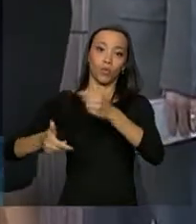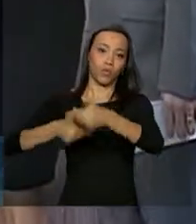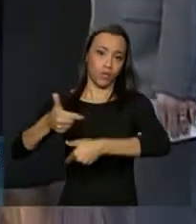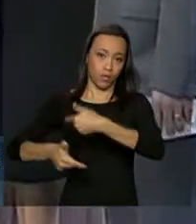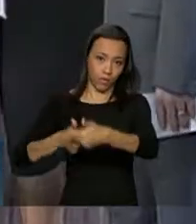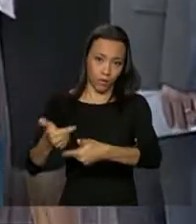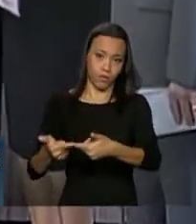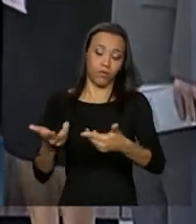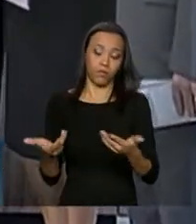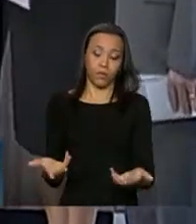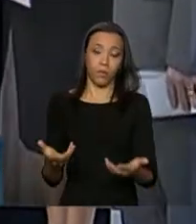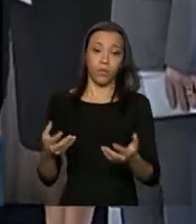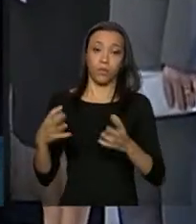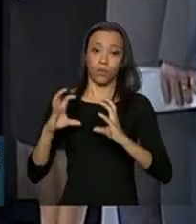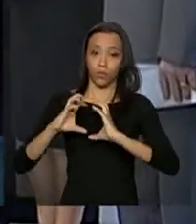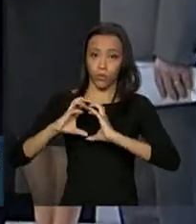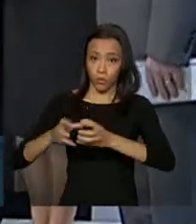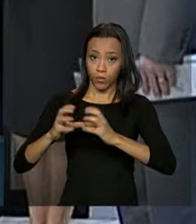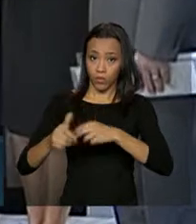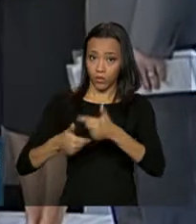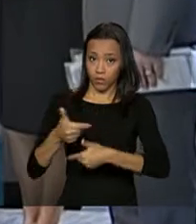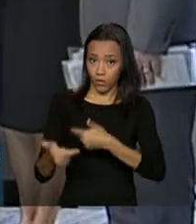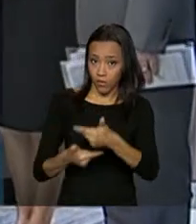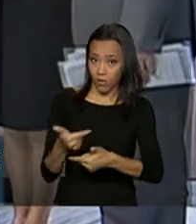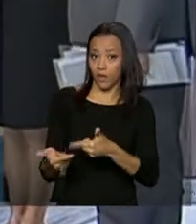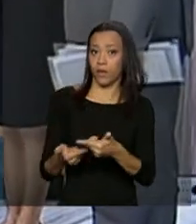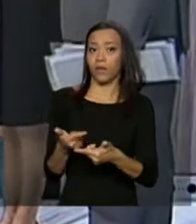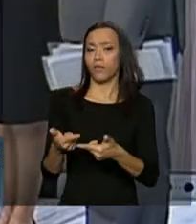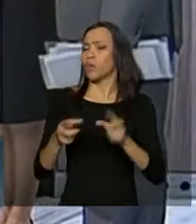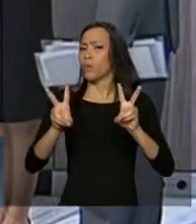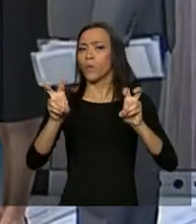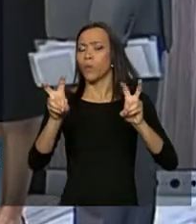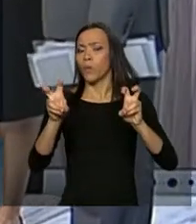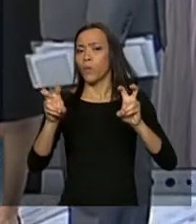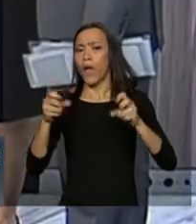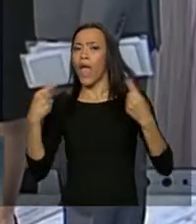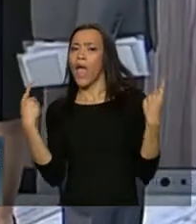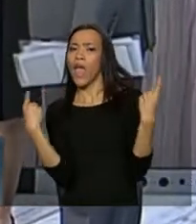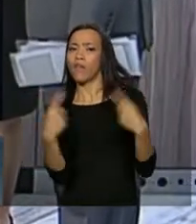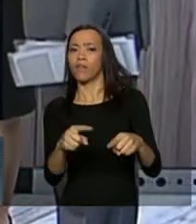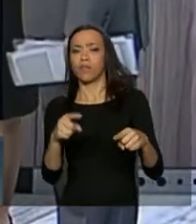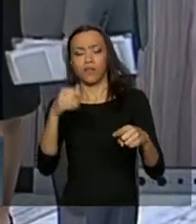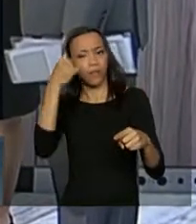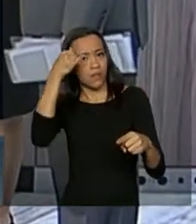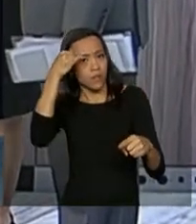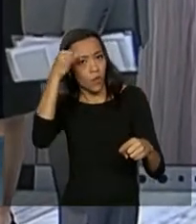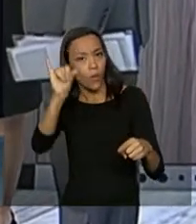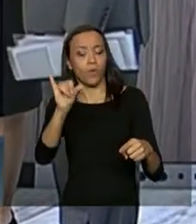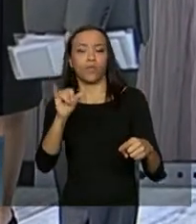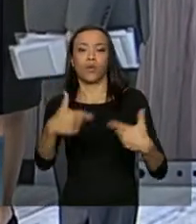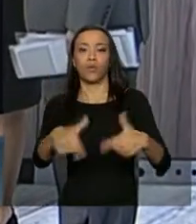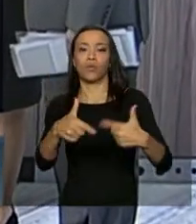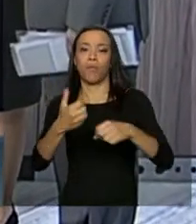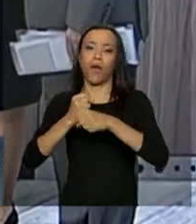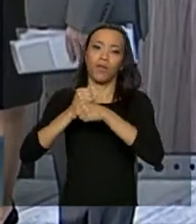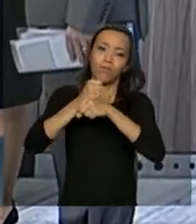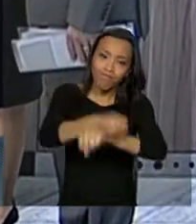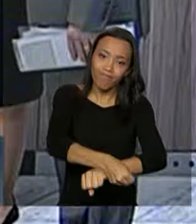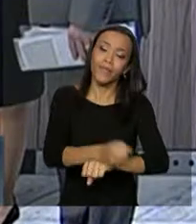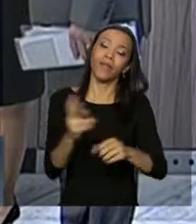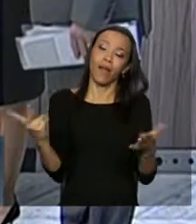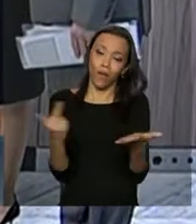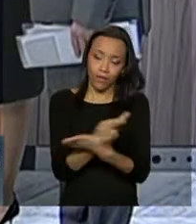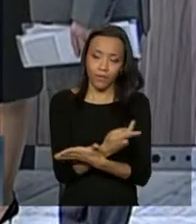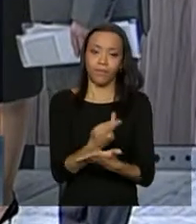O trabalho em condições análogas às de escravo ainda é no Brasil uma realidade.